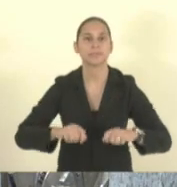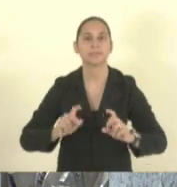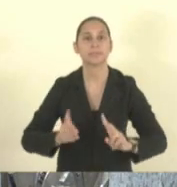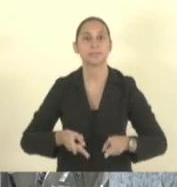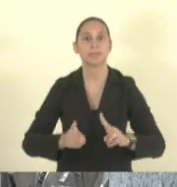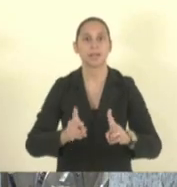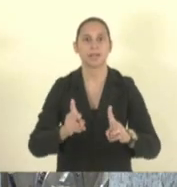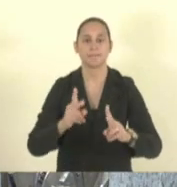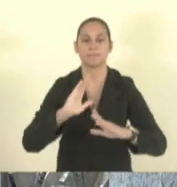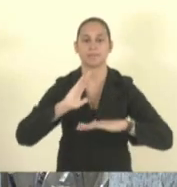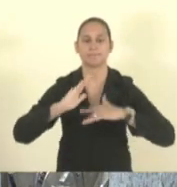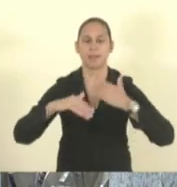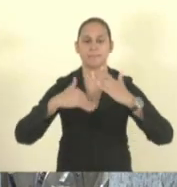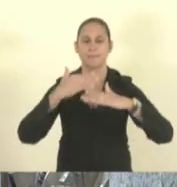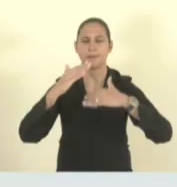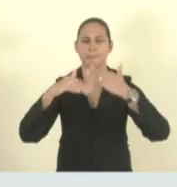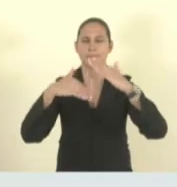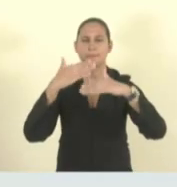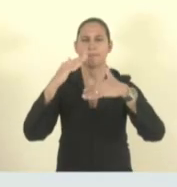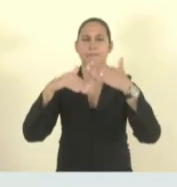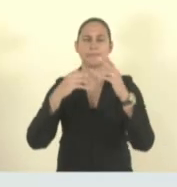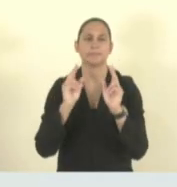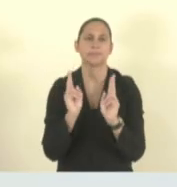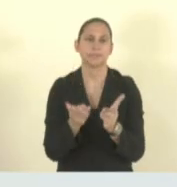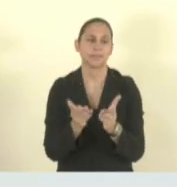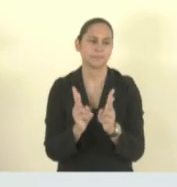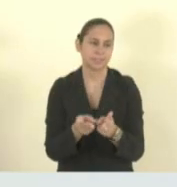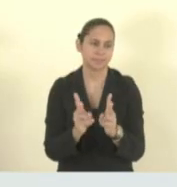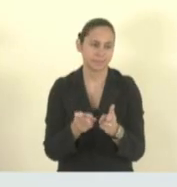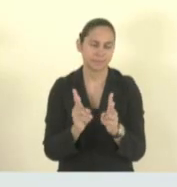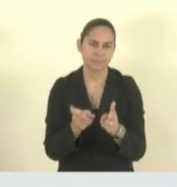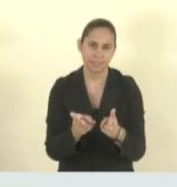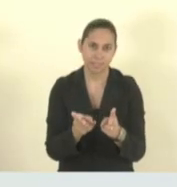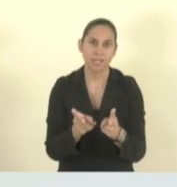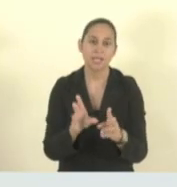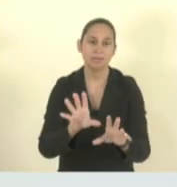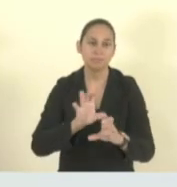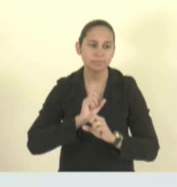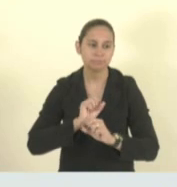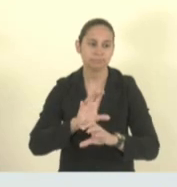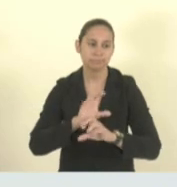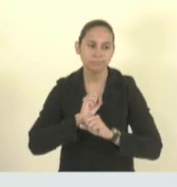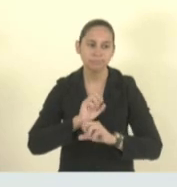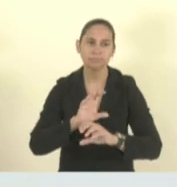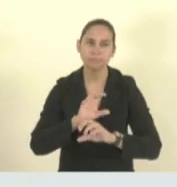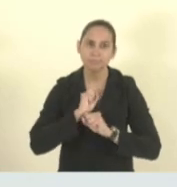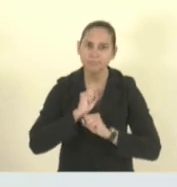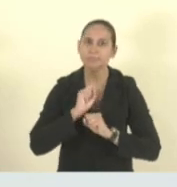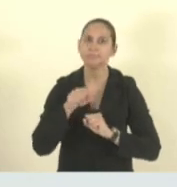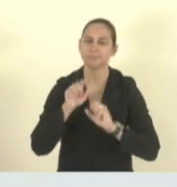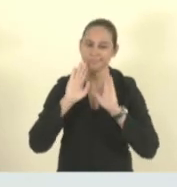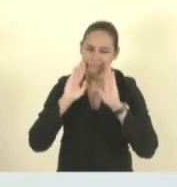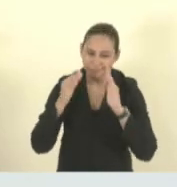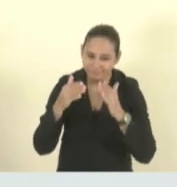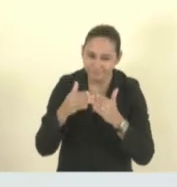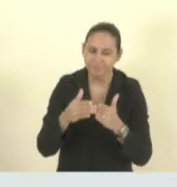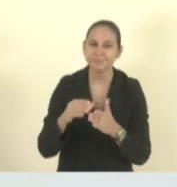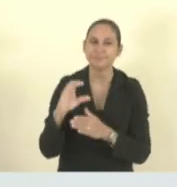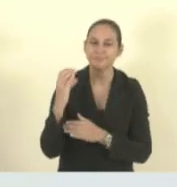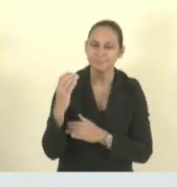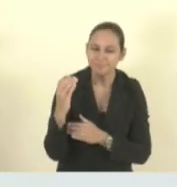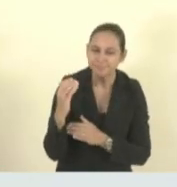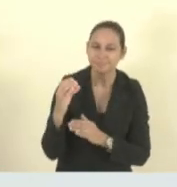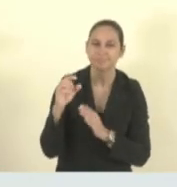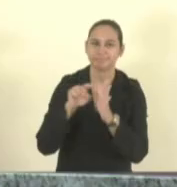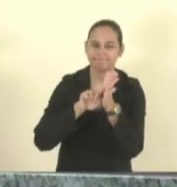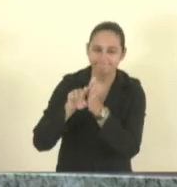é é é é cientificada para aqueles demais atores da